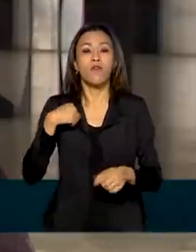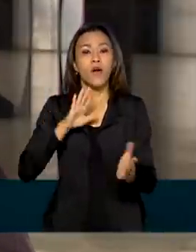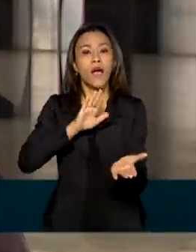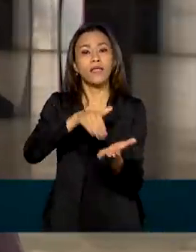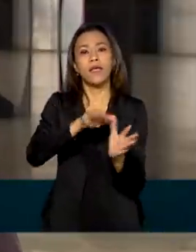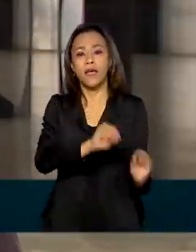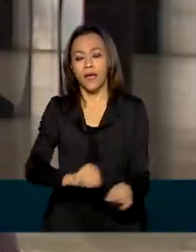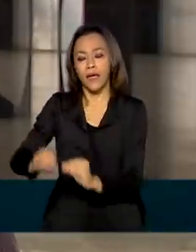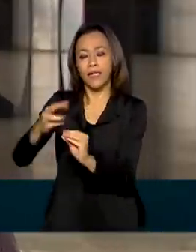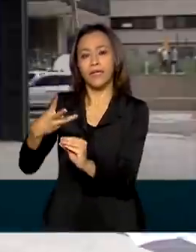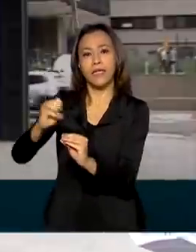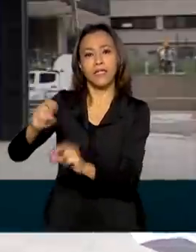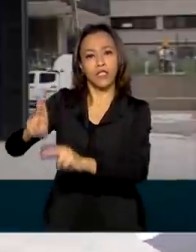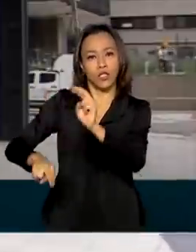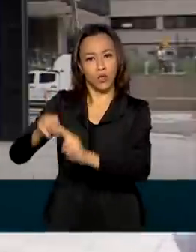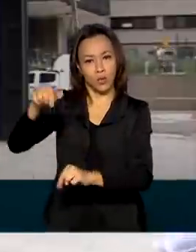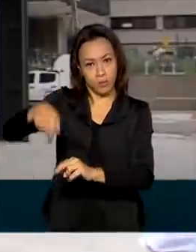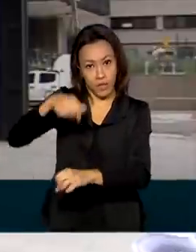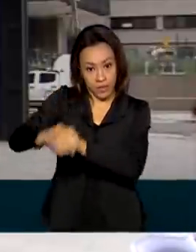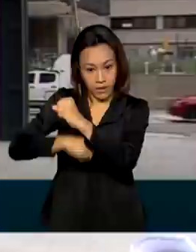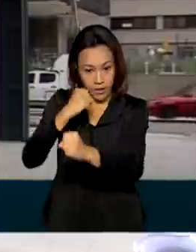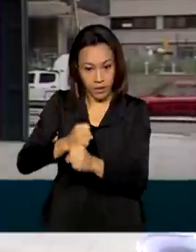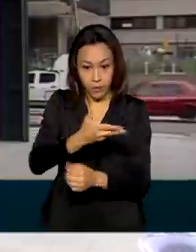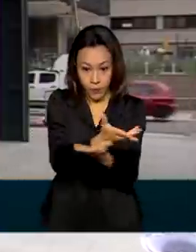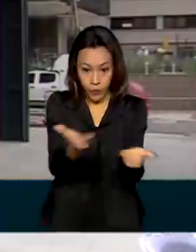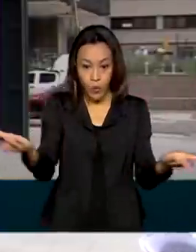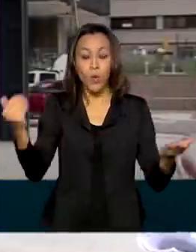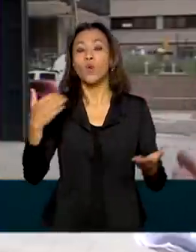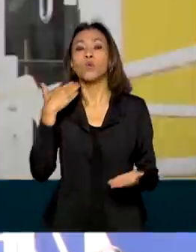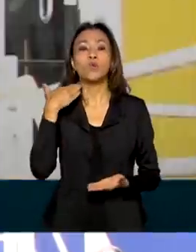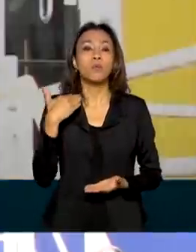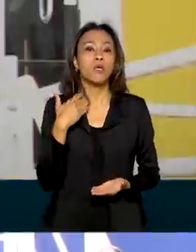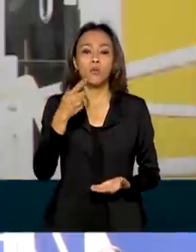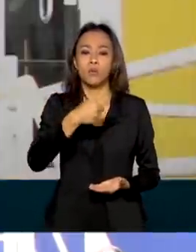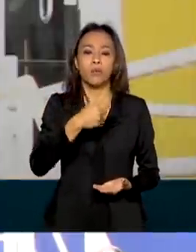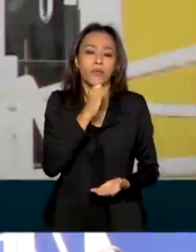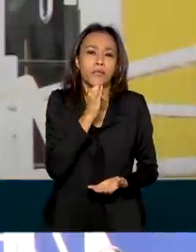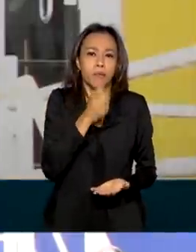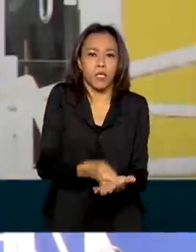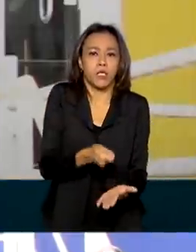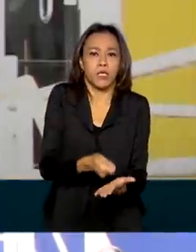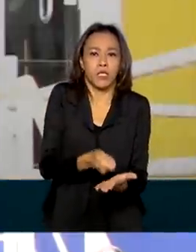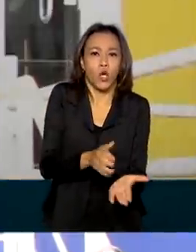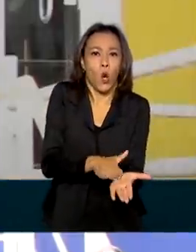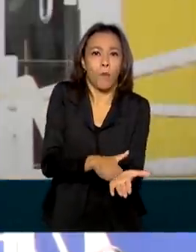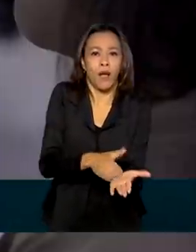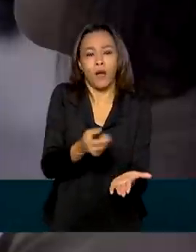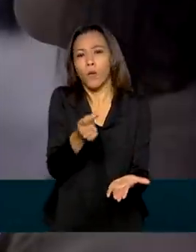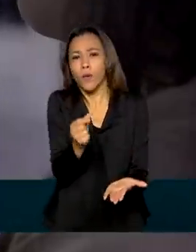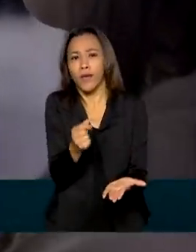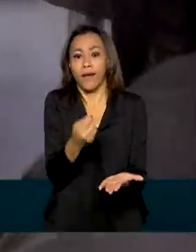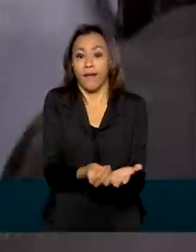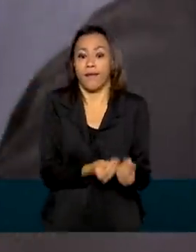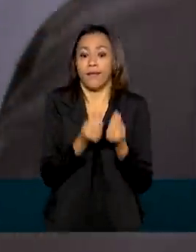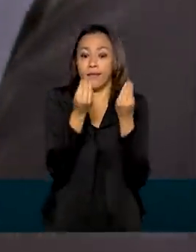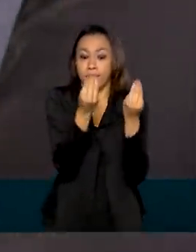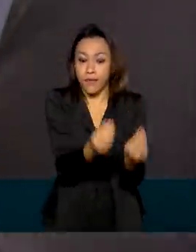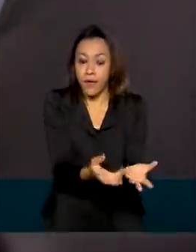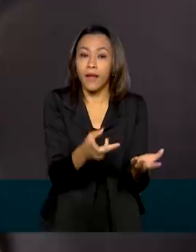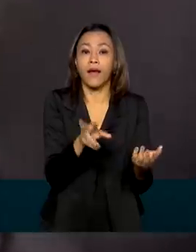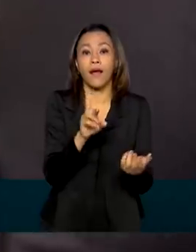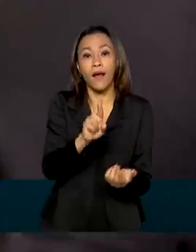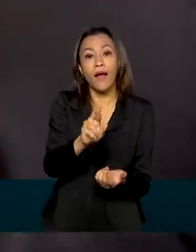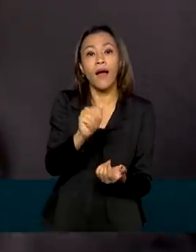30 de junho deste ano. Os bancos estão dispensados de exigir, por exemplo, a entrega da Relação Anual de Informações